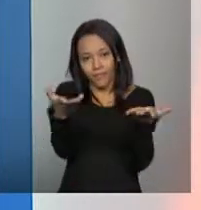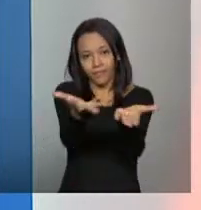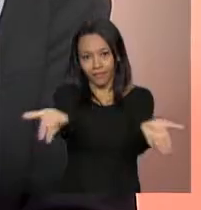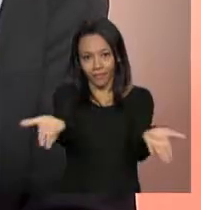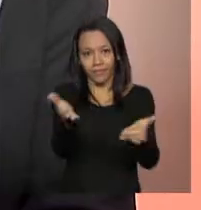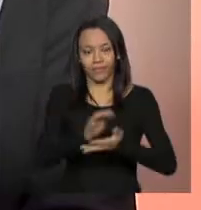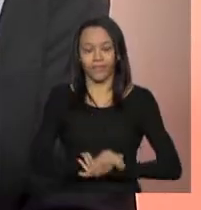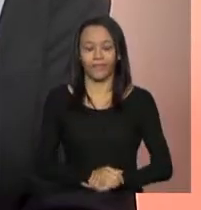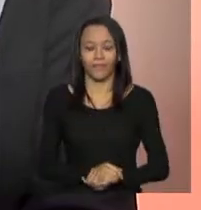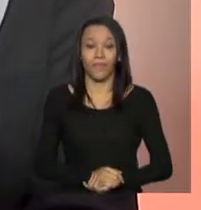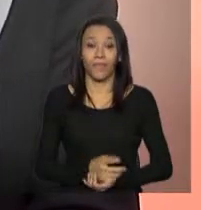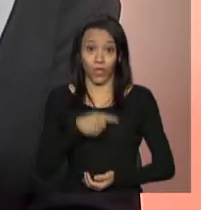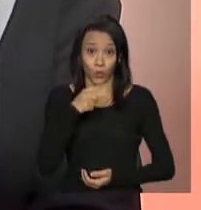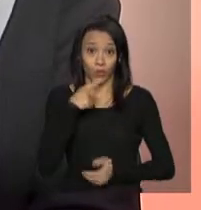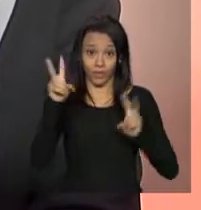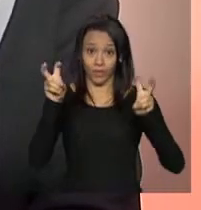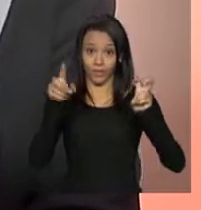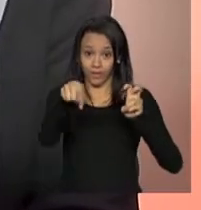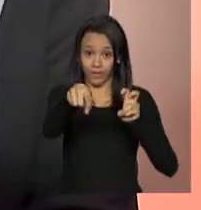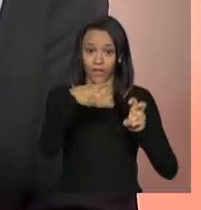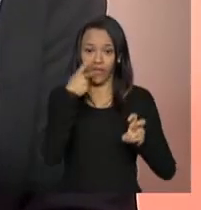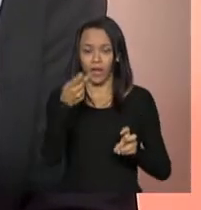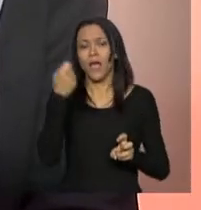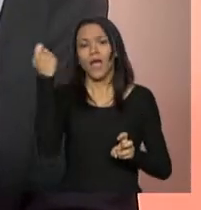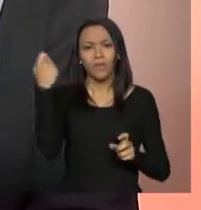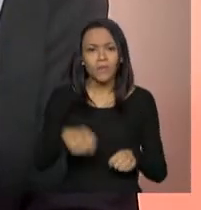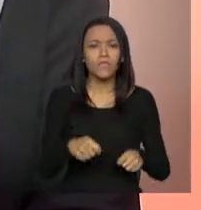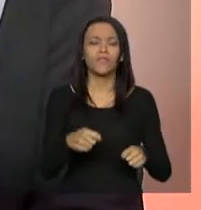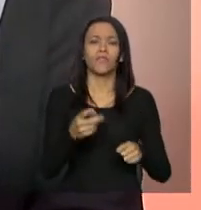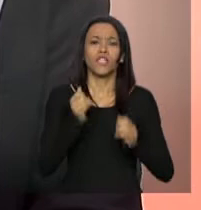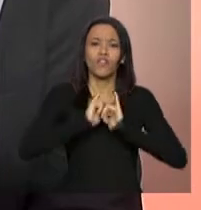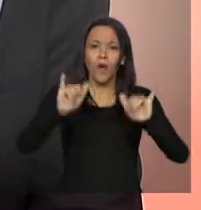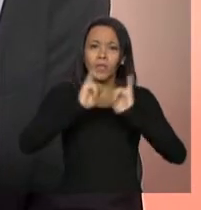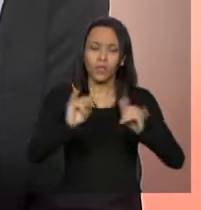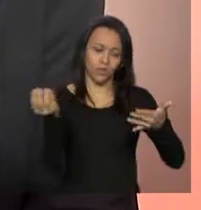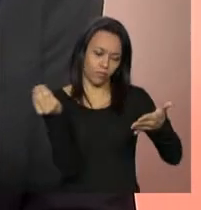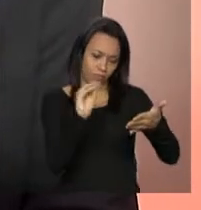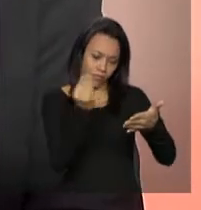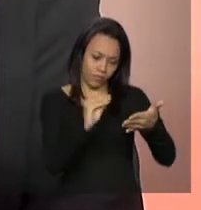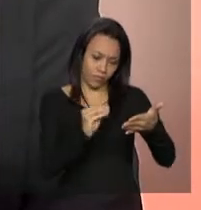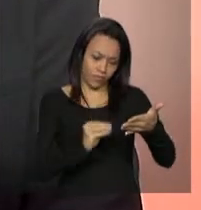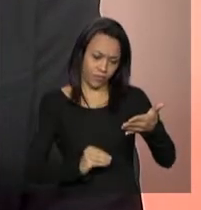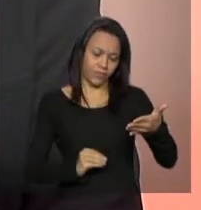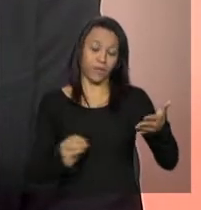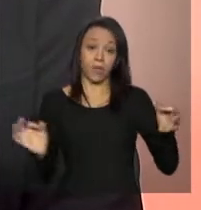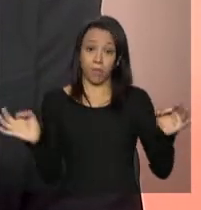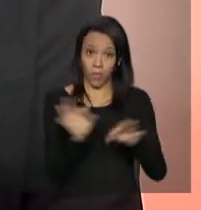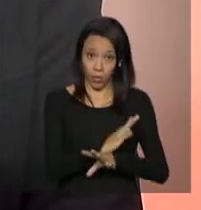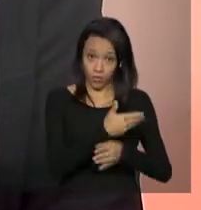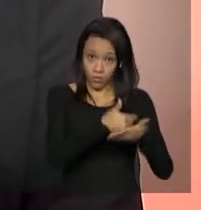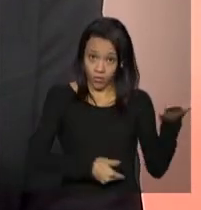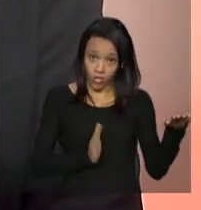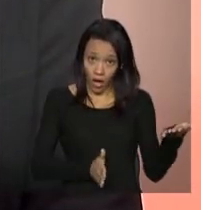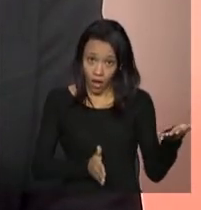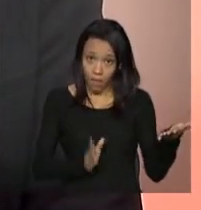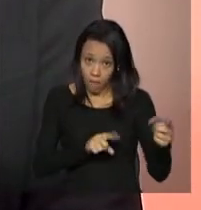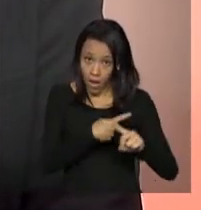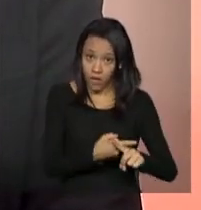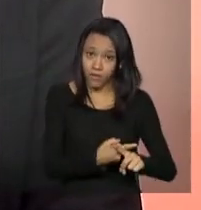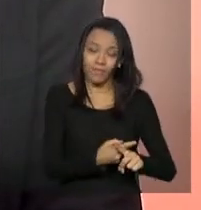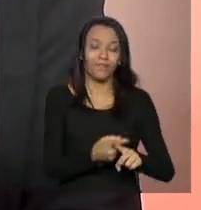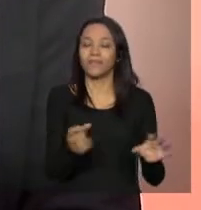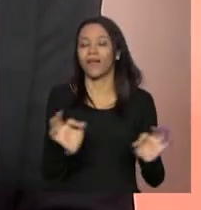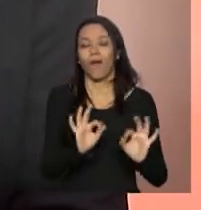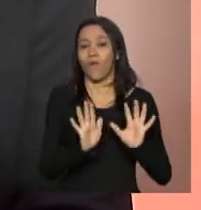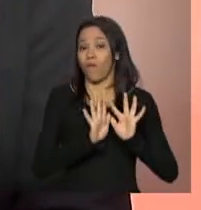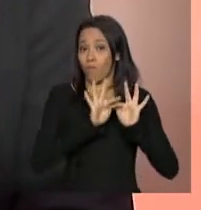Bom, em dúvidas, Carla, é possível inserir ou editar informações das entidades depois que o cadastro está concluído? Não, depois